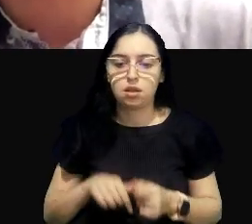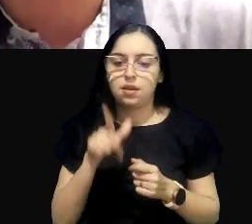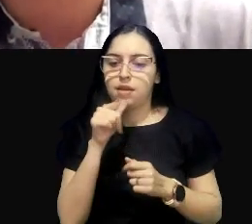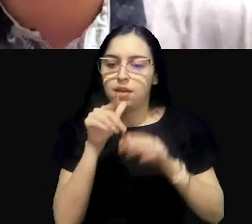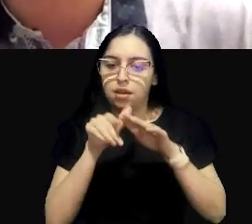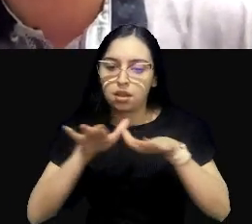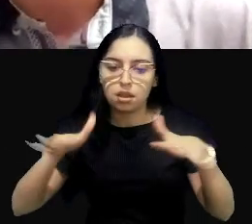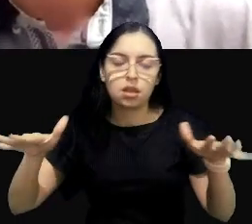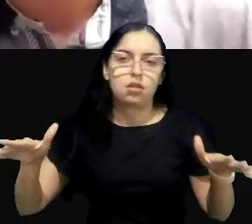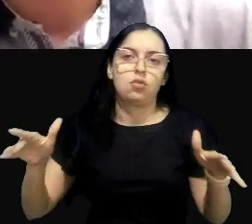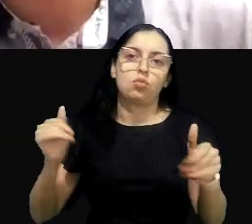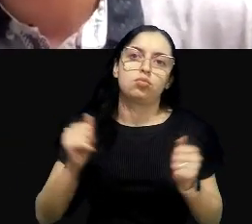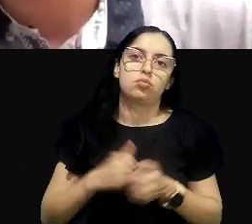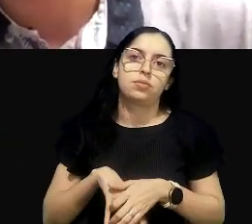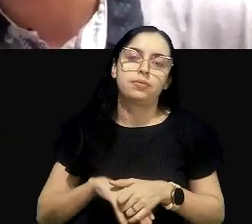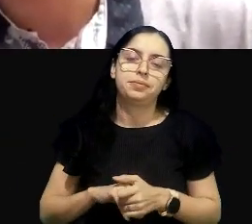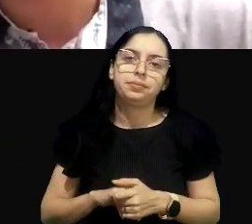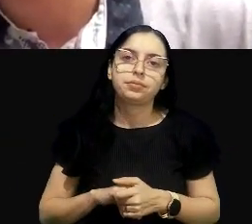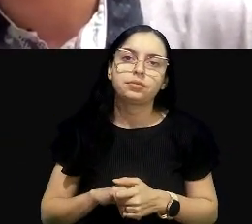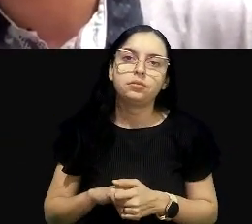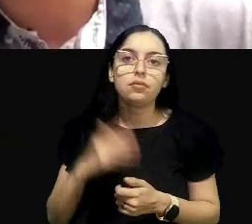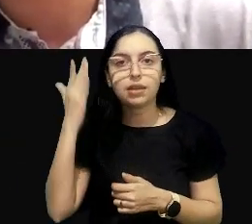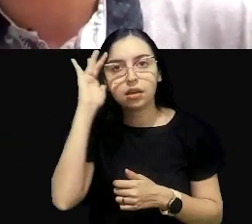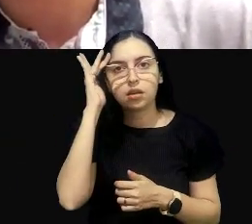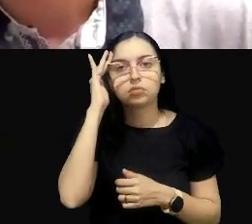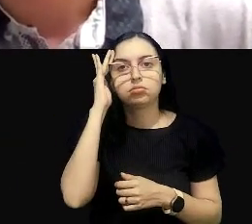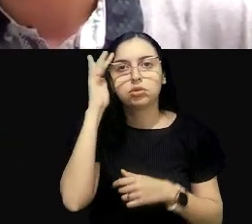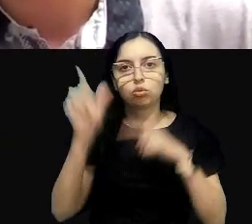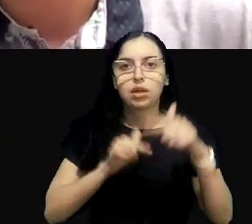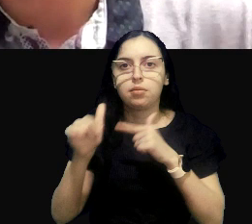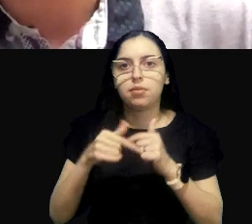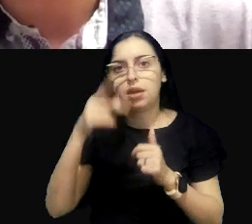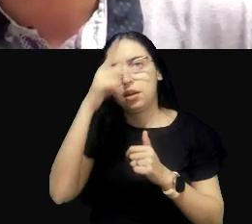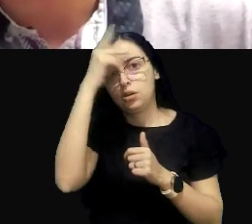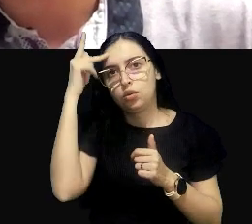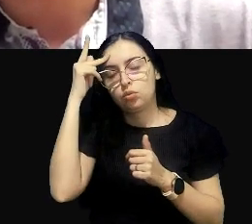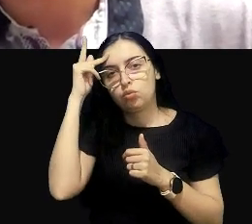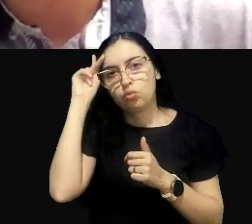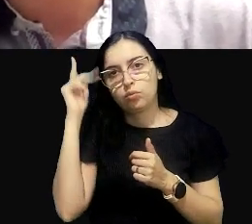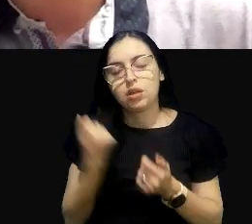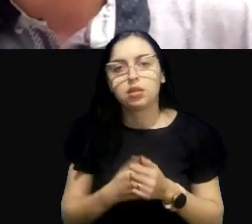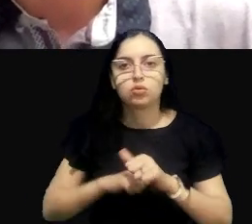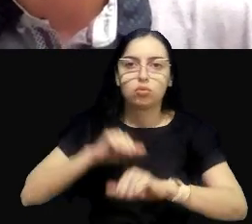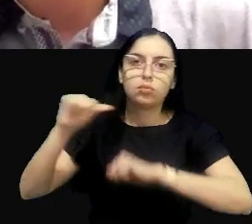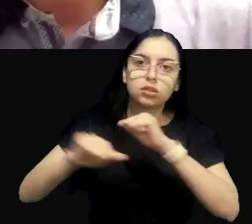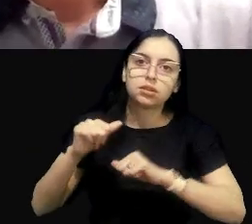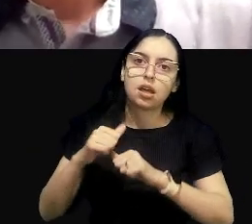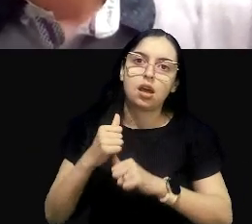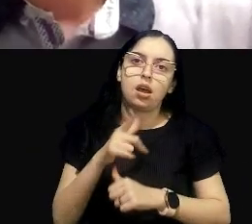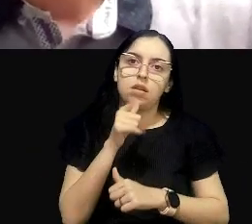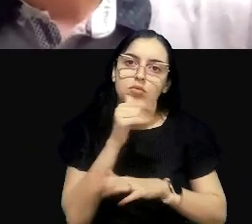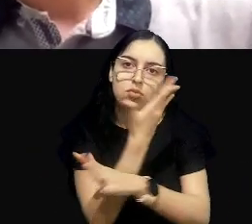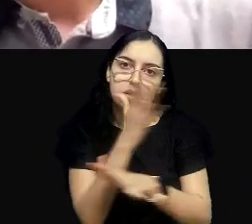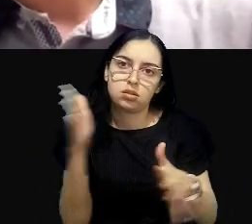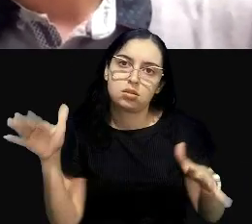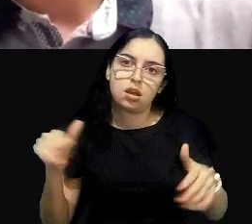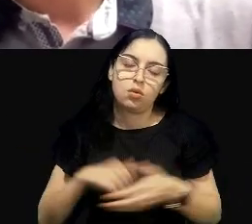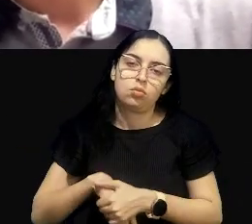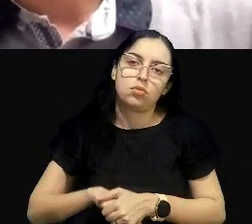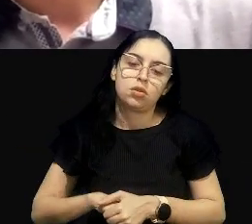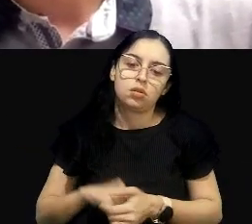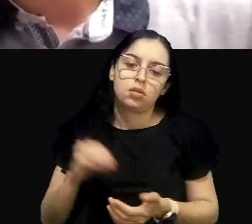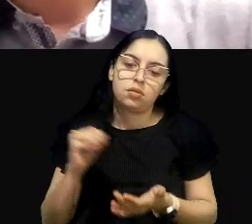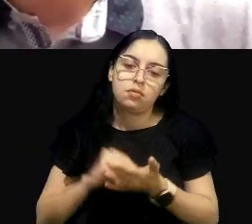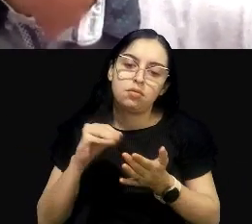empresas, reservatórios. E a gente sabe que as atividades humanas têm alterado bastante esses ambientes. Tanto por